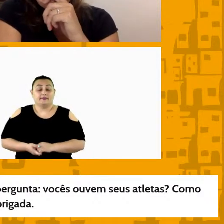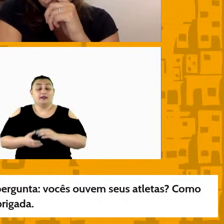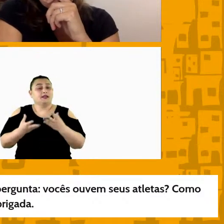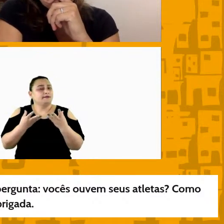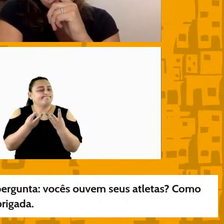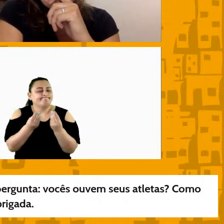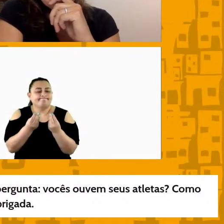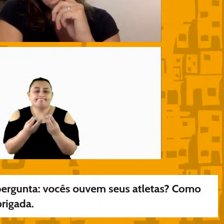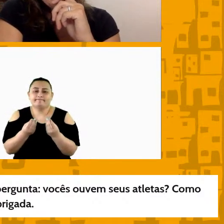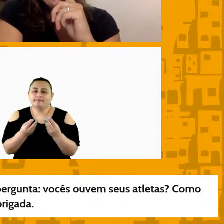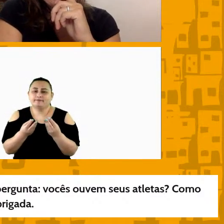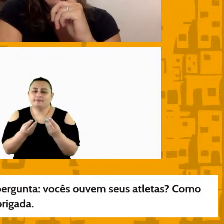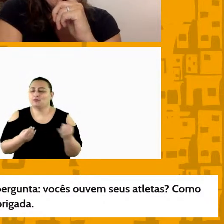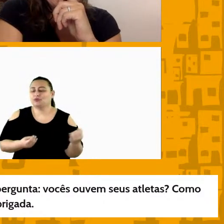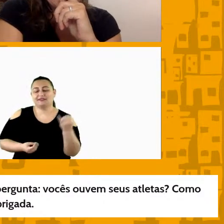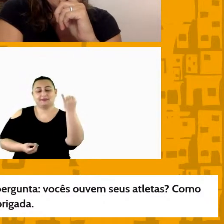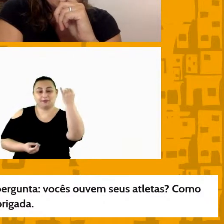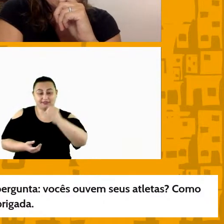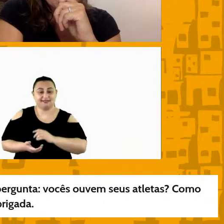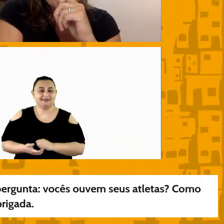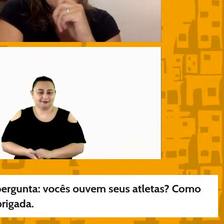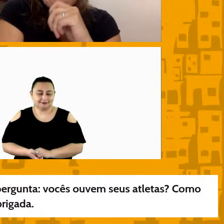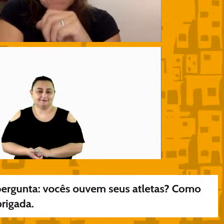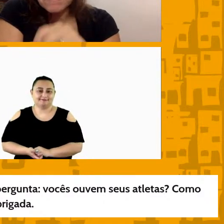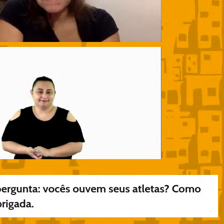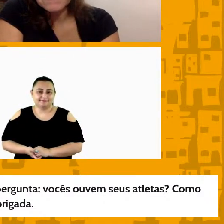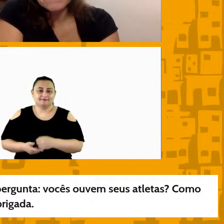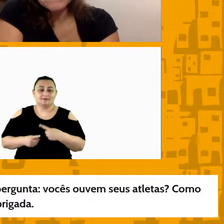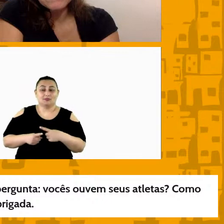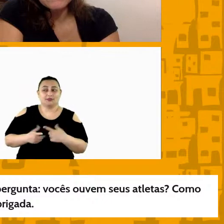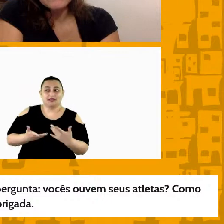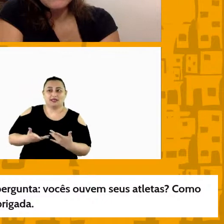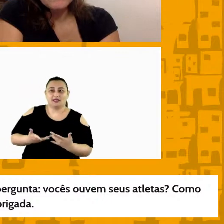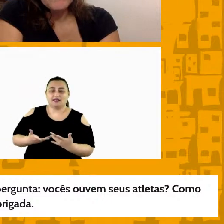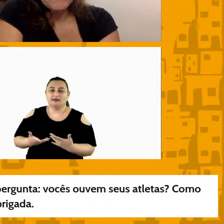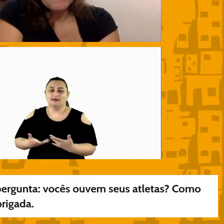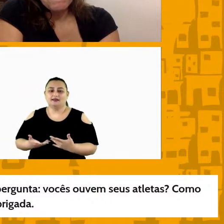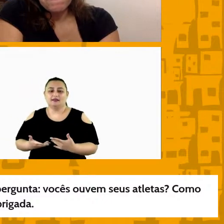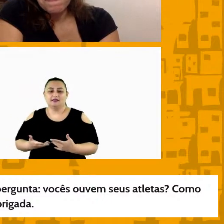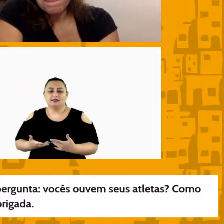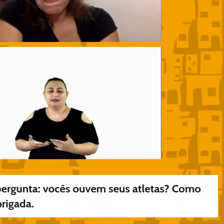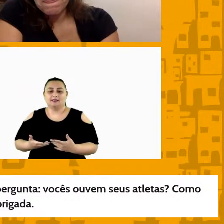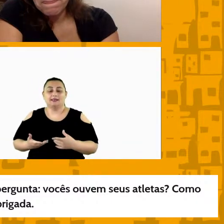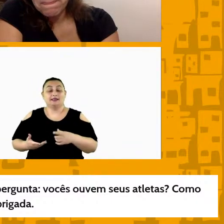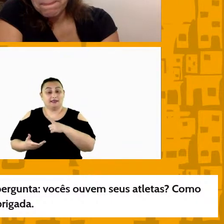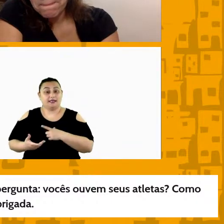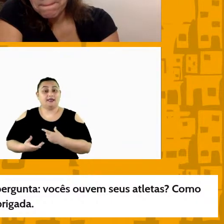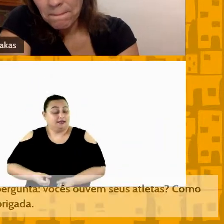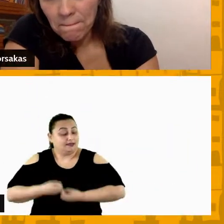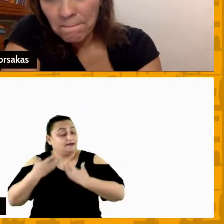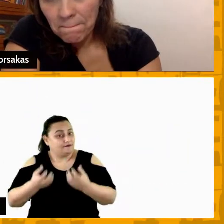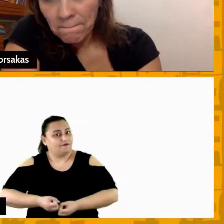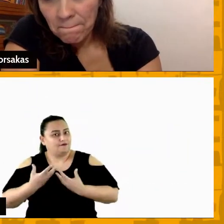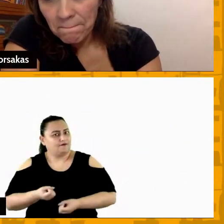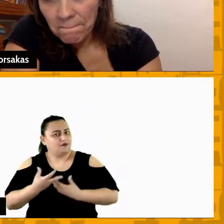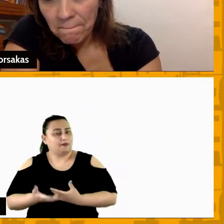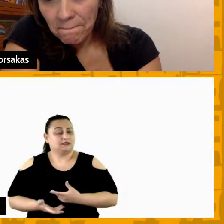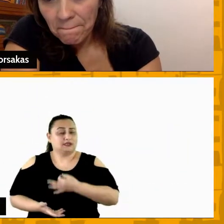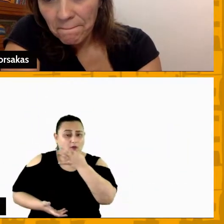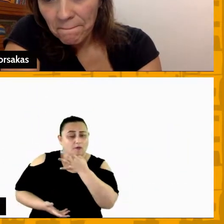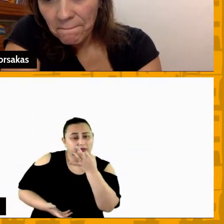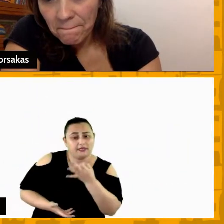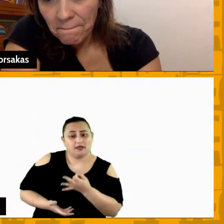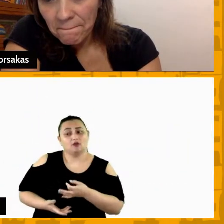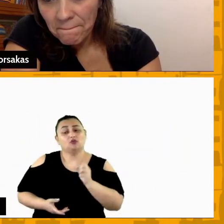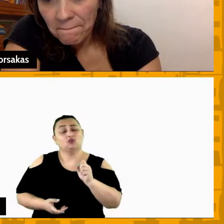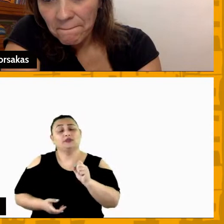importantíssimo importantíssimo porque nada melhor do que você ter a informação e ter a opinião de quem